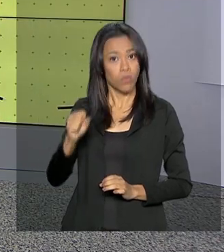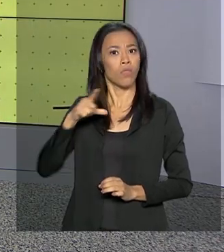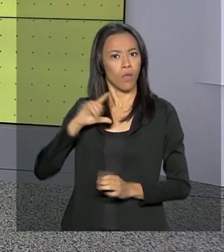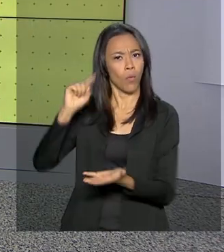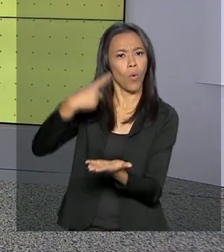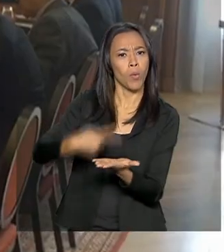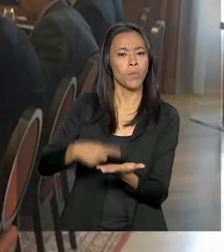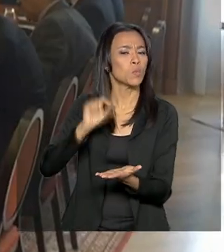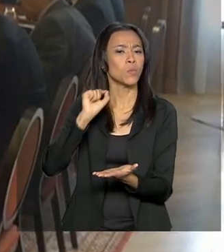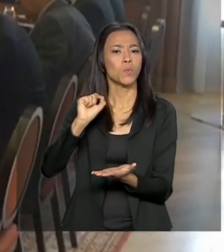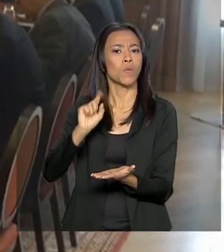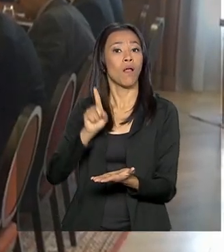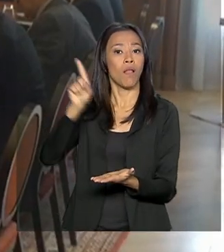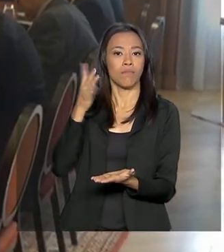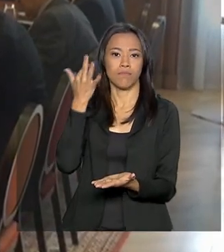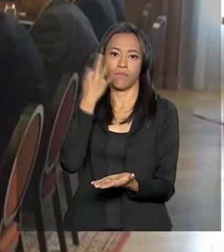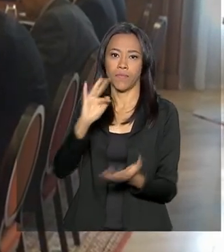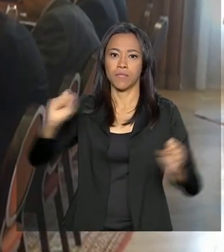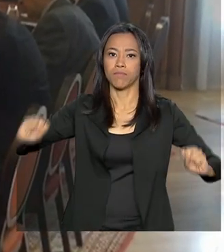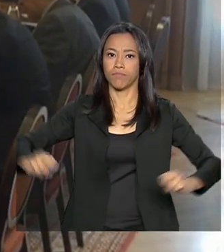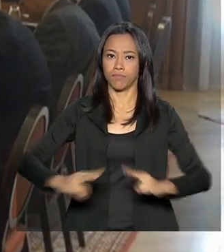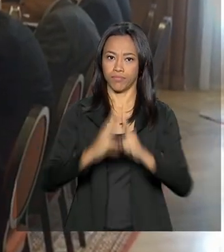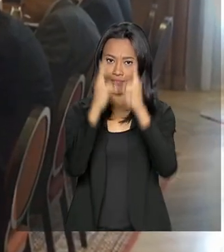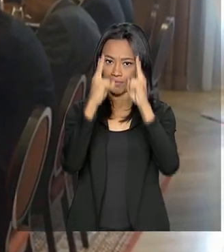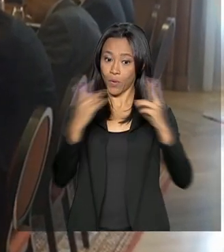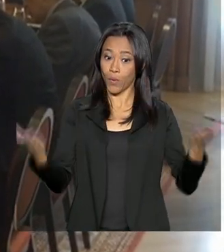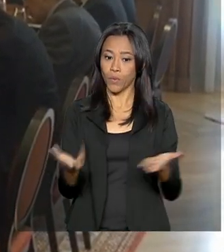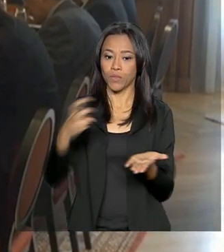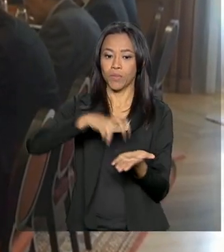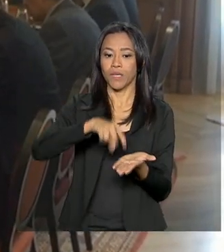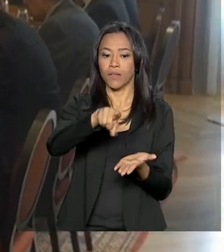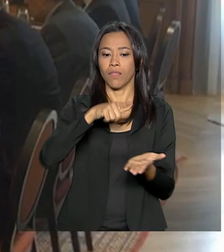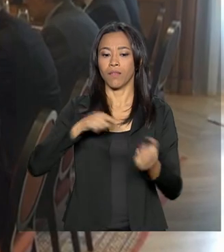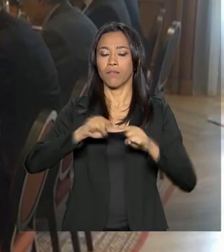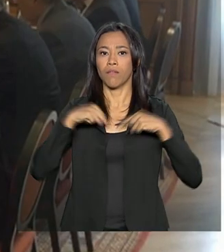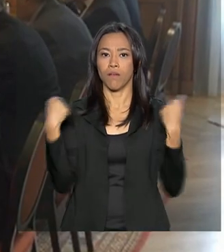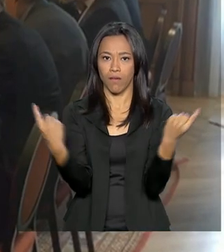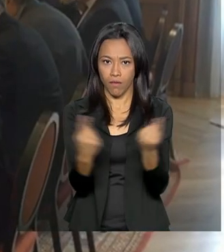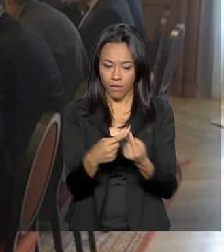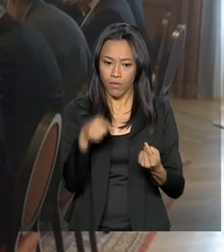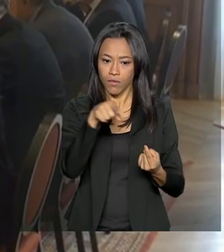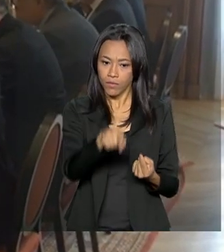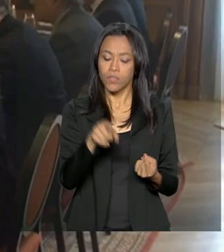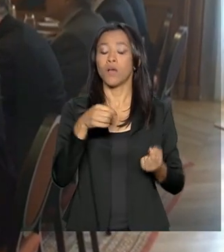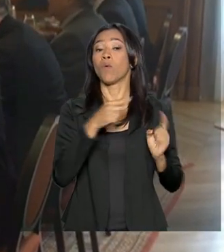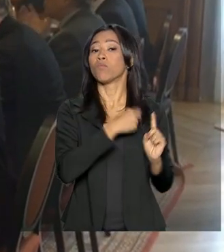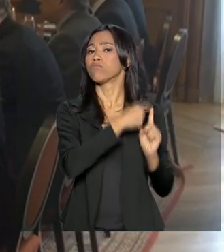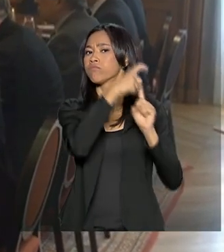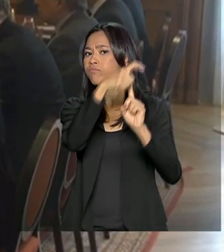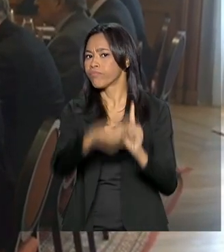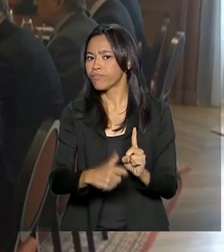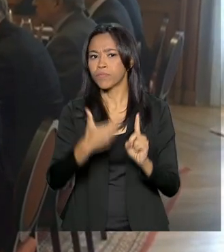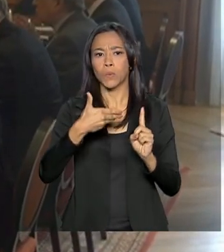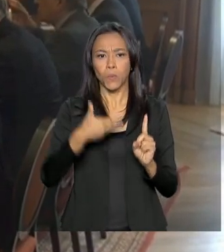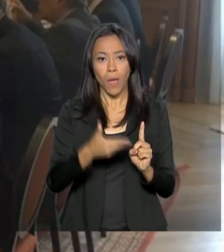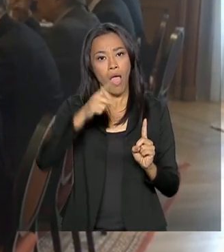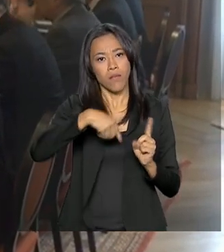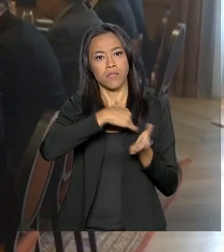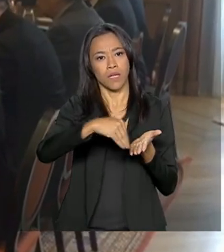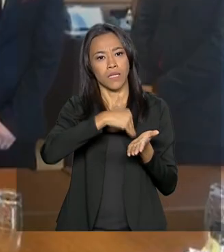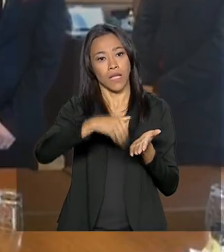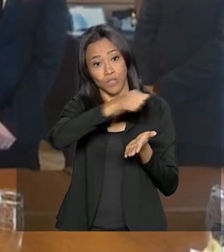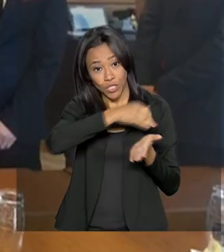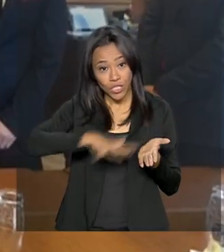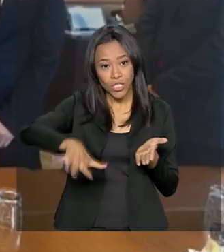Junto com a delegação brasileira, participou hoje de manhã de uma reunião com José Ángel Gurria, secretário